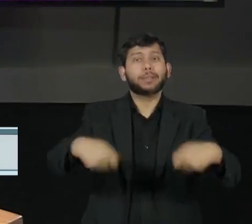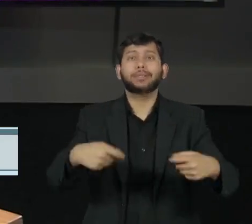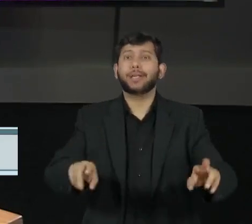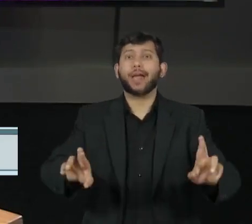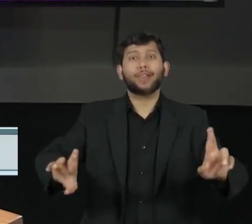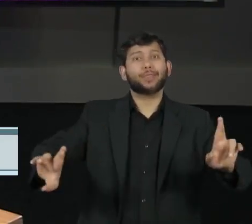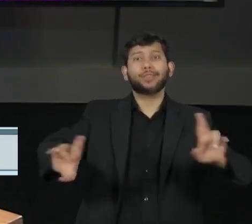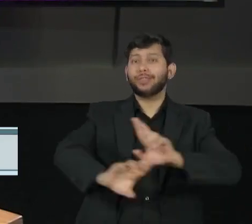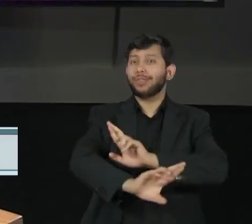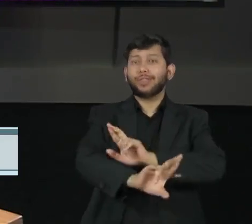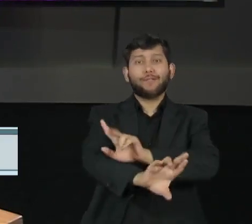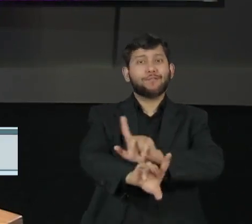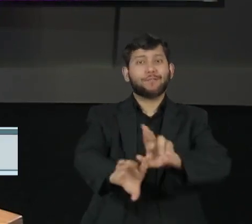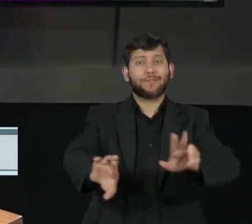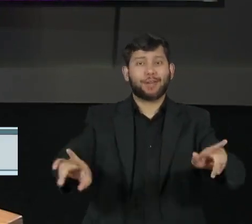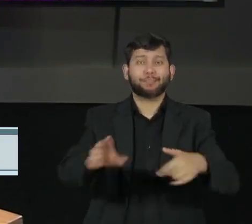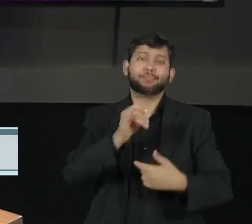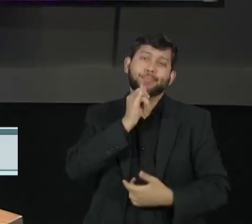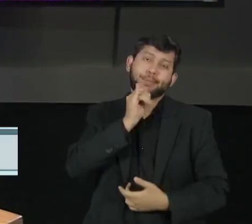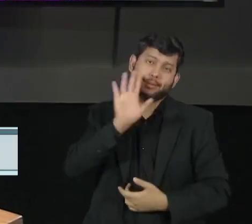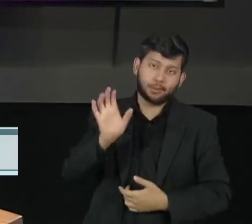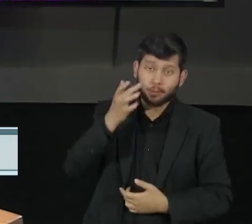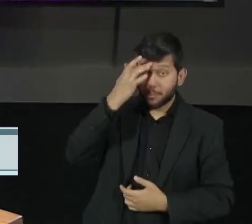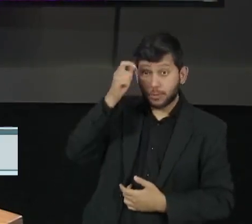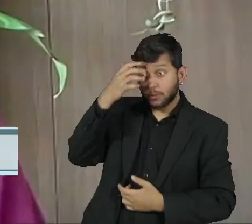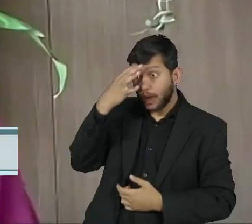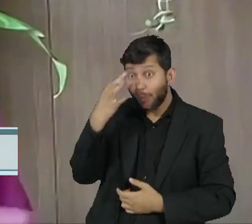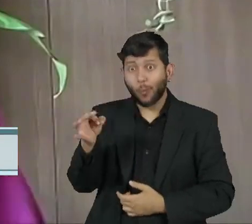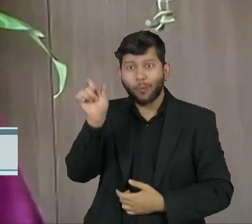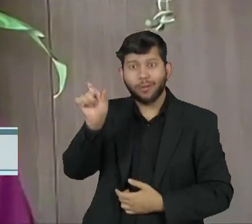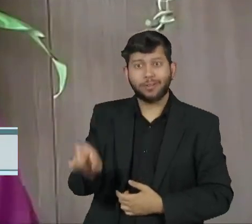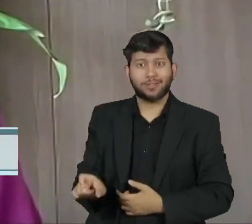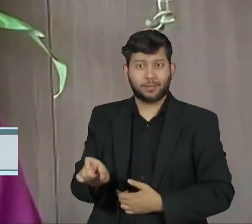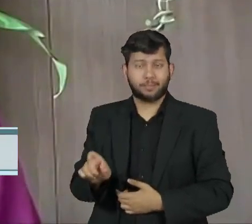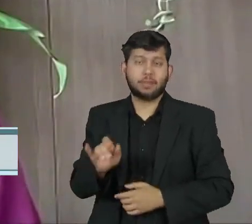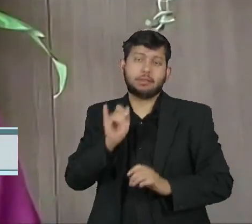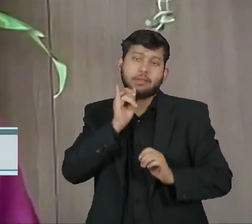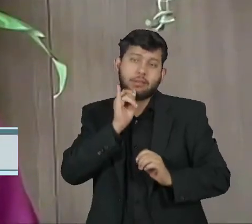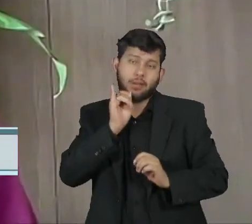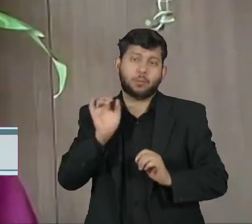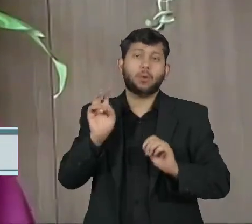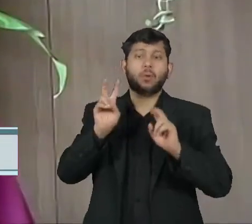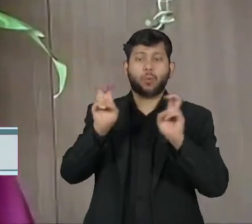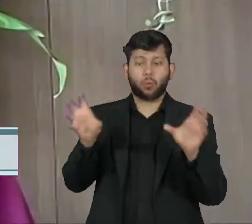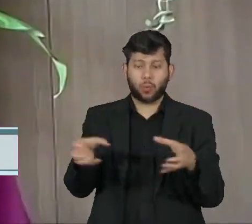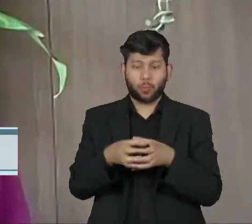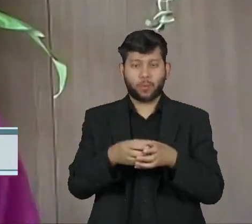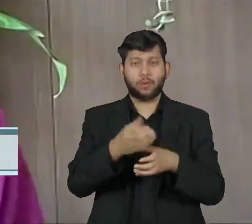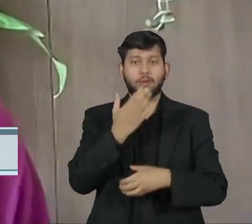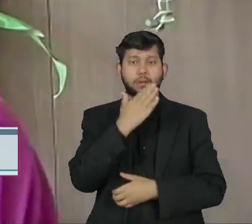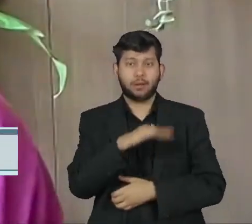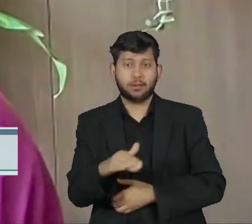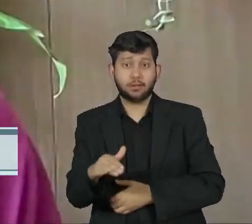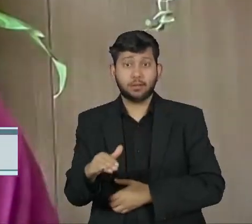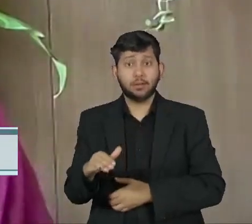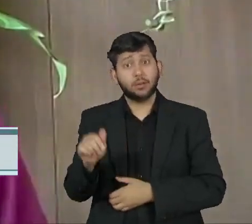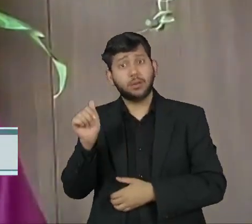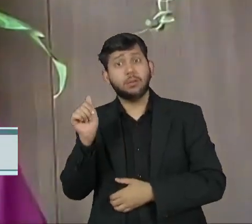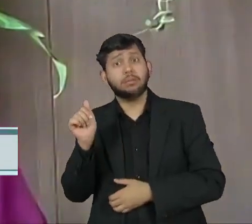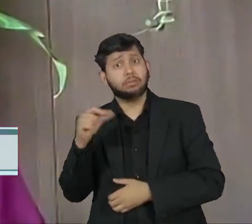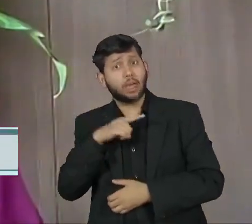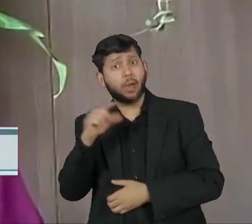específicas. Então, por exemplo, é preciso reconhecer que quando nós estamos falando desse grupo, nós estamos falando de meninas,